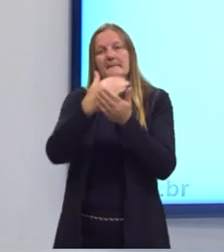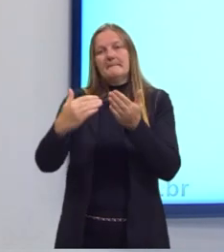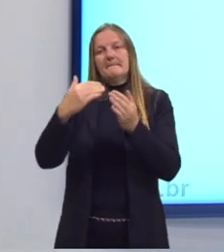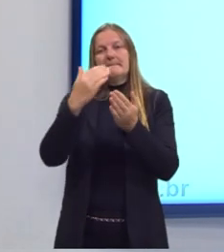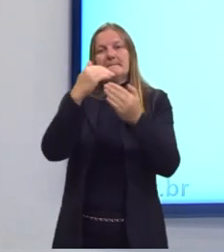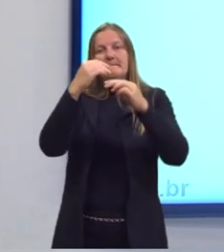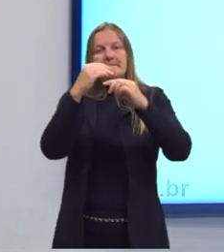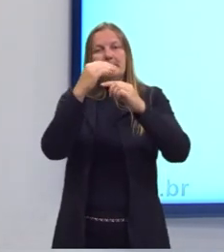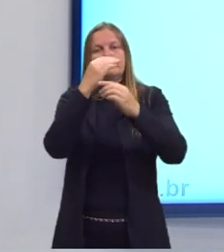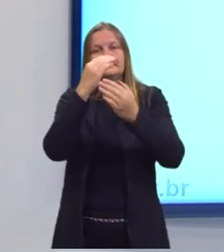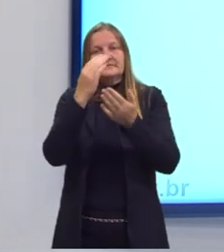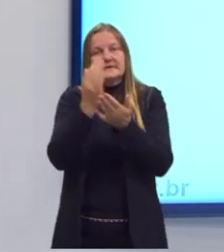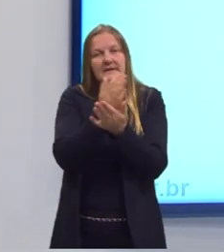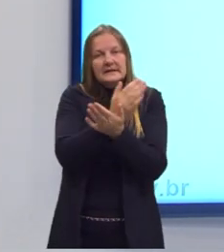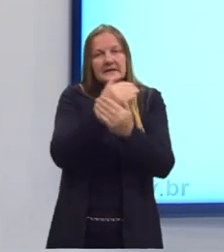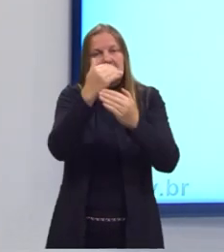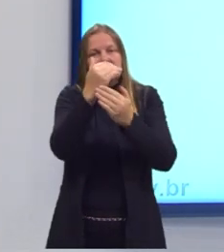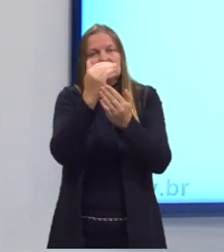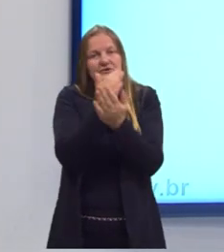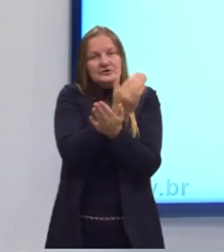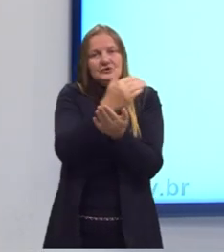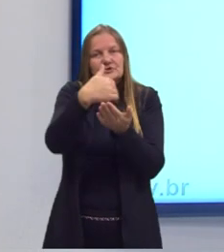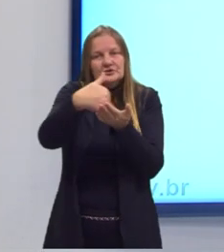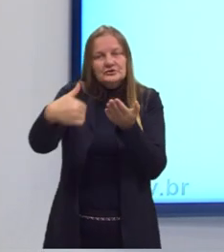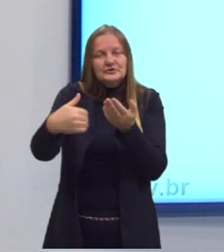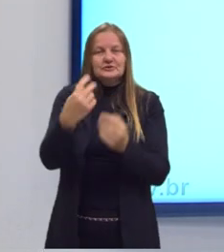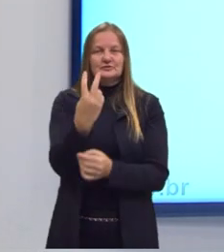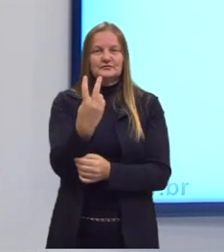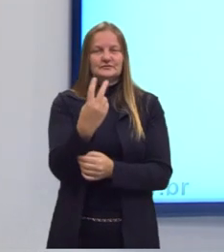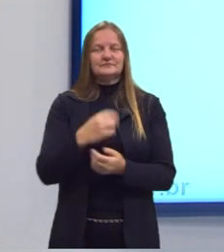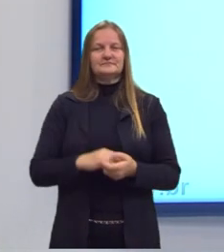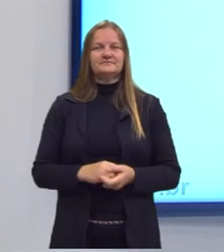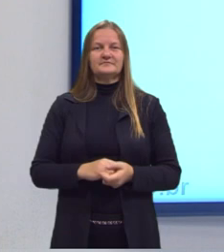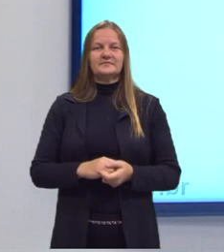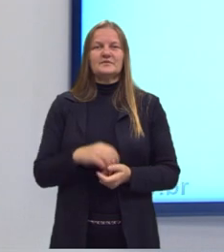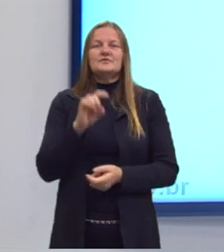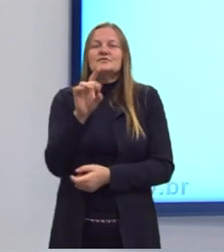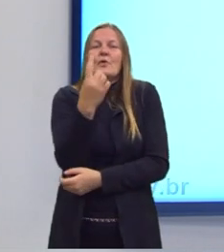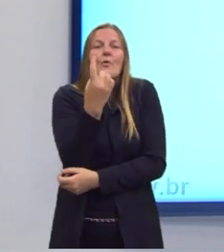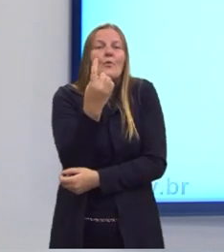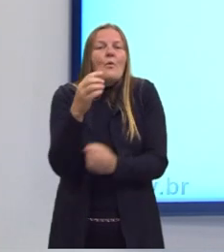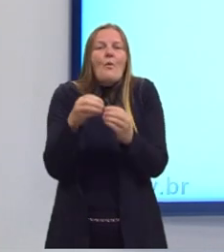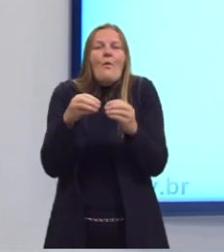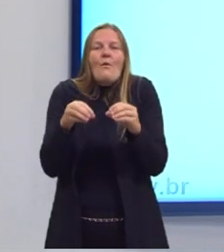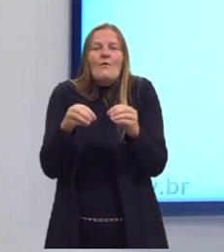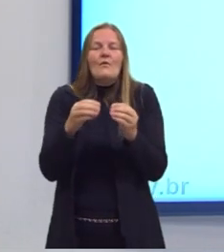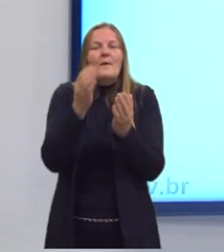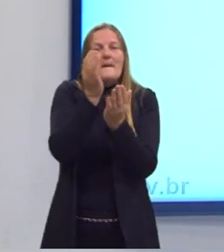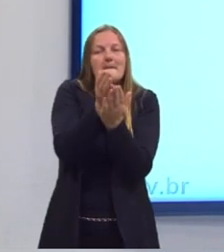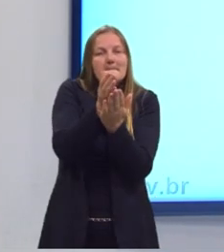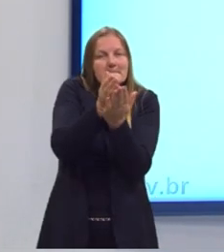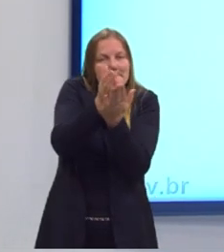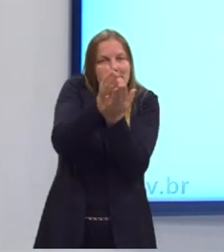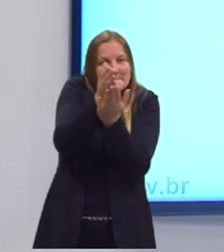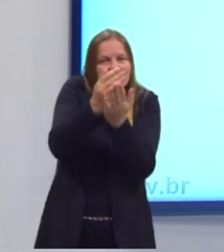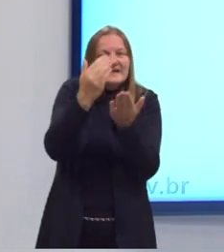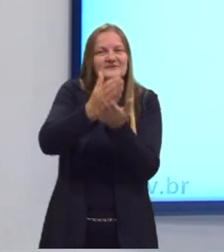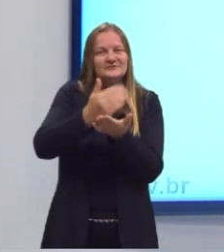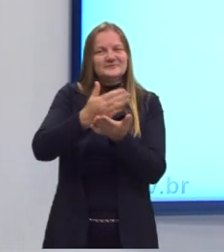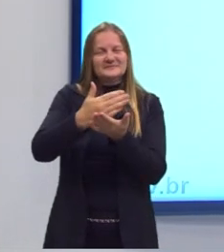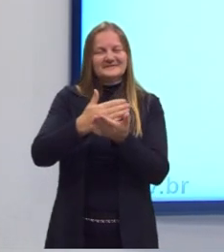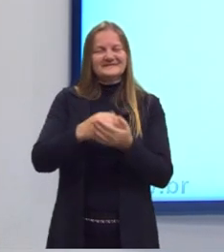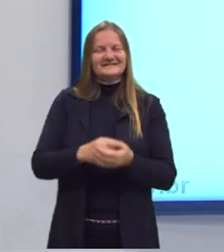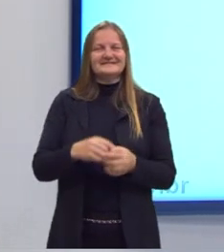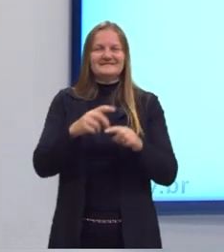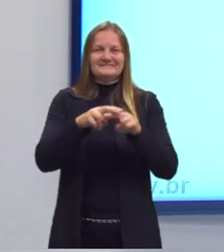divido os outros reagentes pela metade, quantidade, e faço o meu bolo com somente um ovo. Então, eu faço metade do meu bolo, não é mesmo? Então, eu